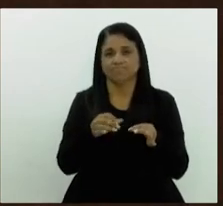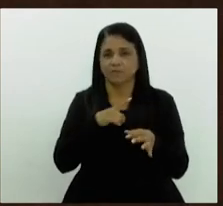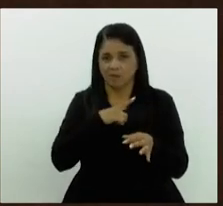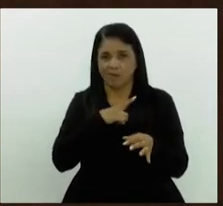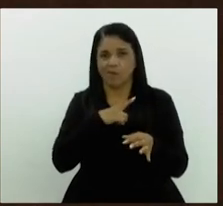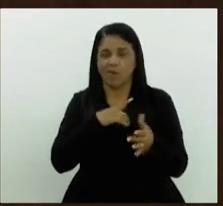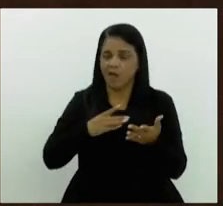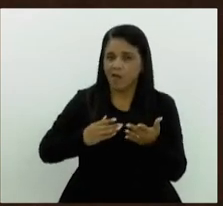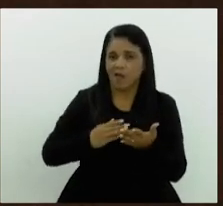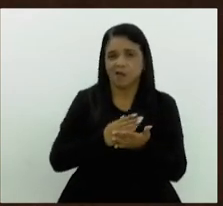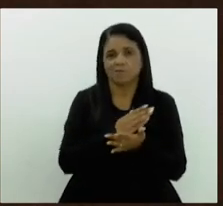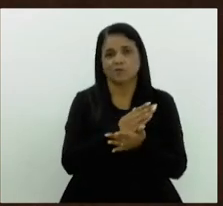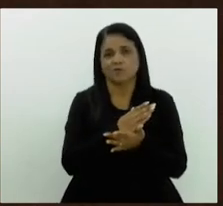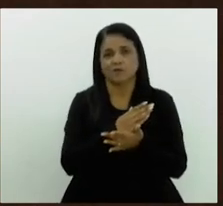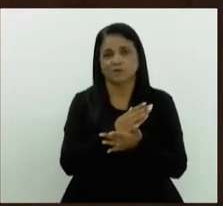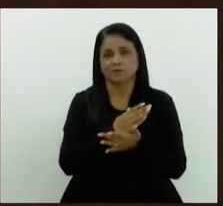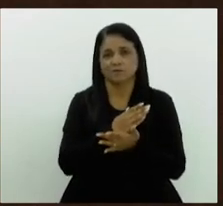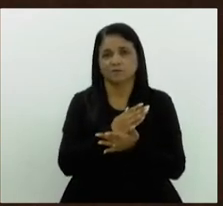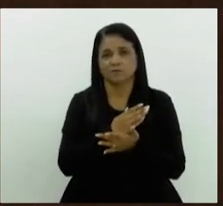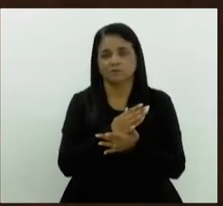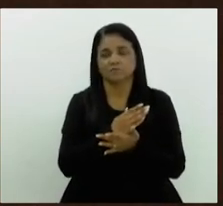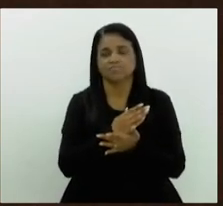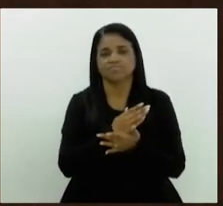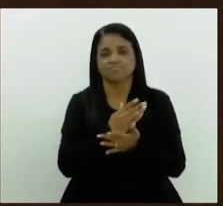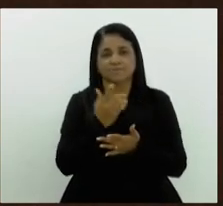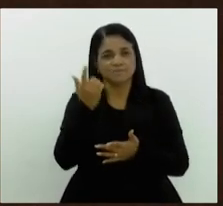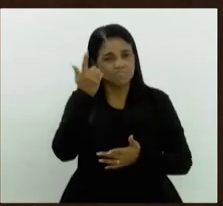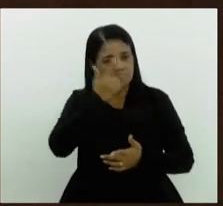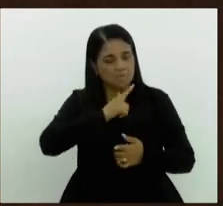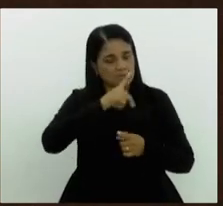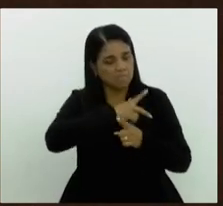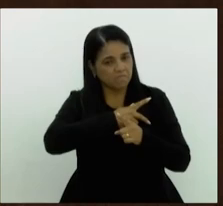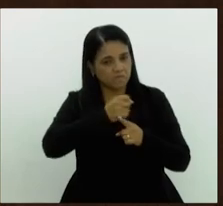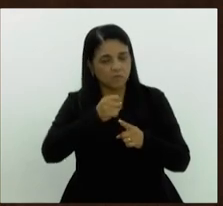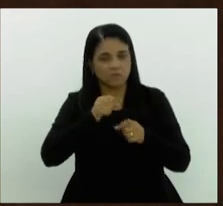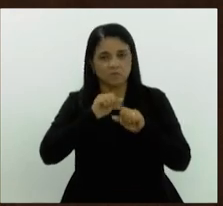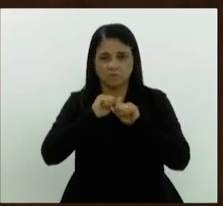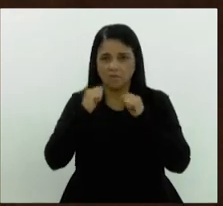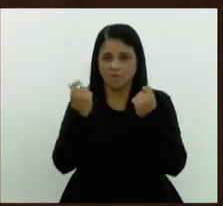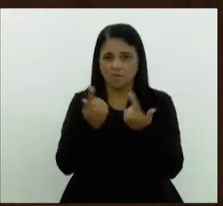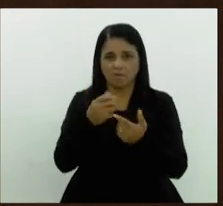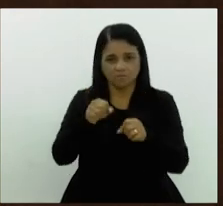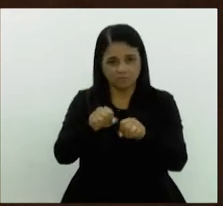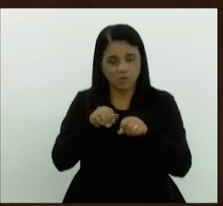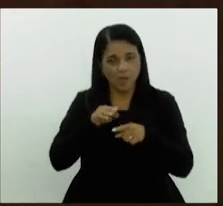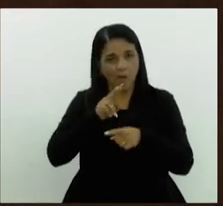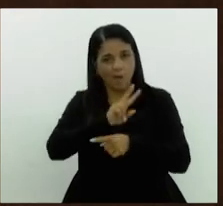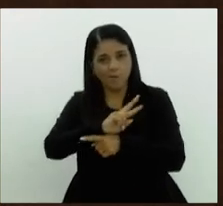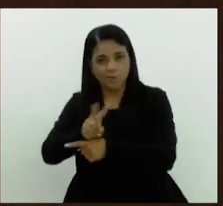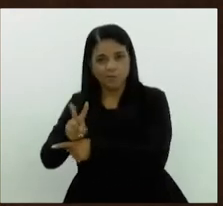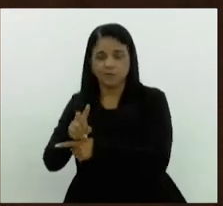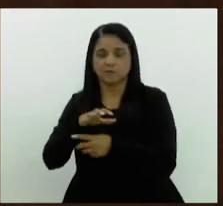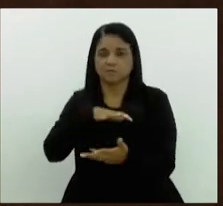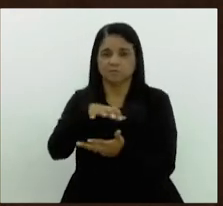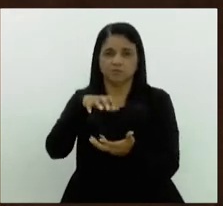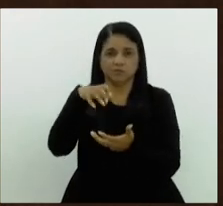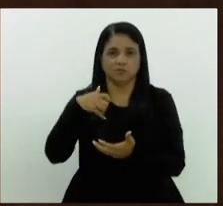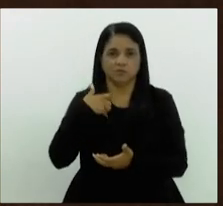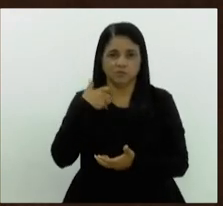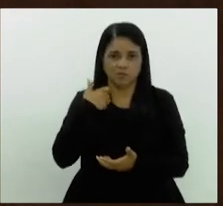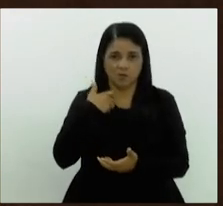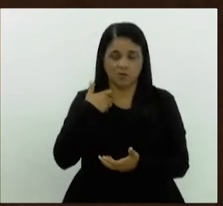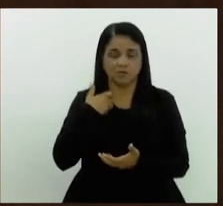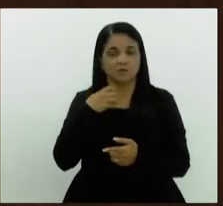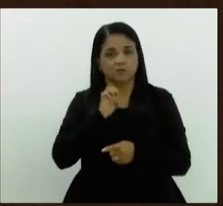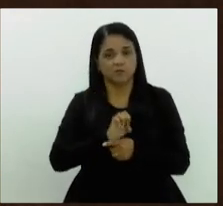aprovado e será mais um golaço da Assembleia Legislativa na proteção dos idosos do nosso